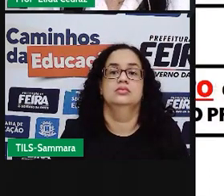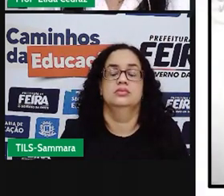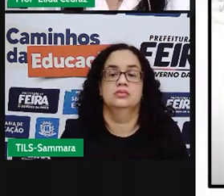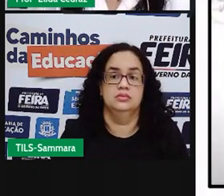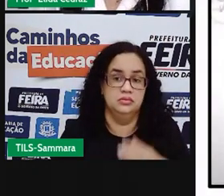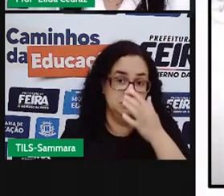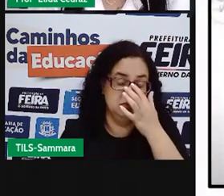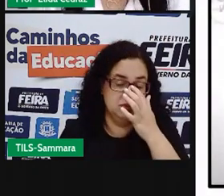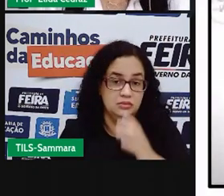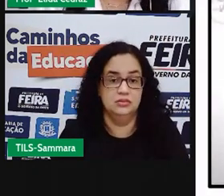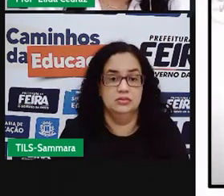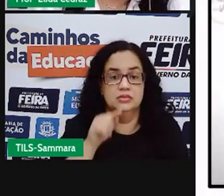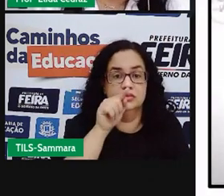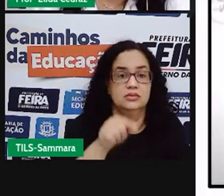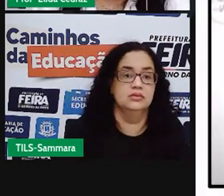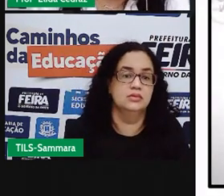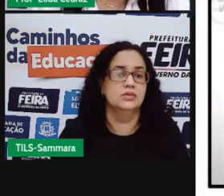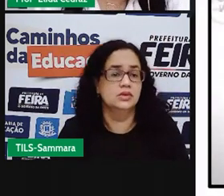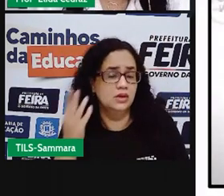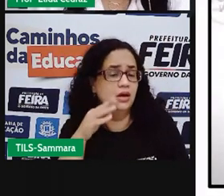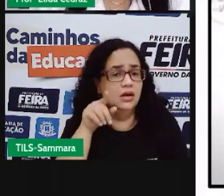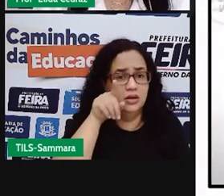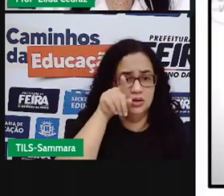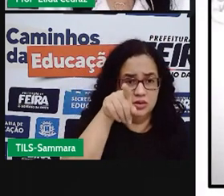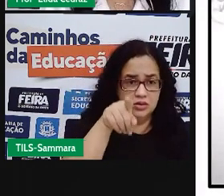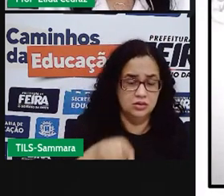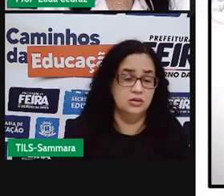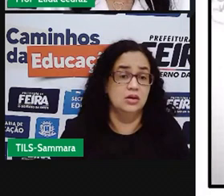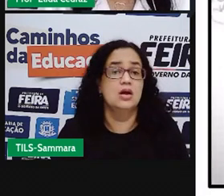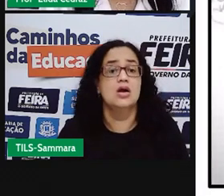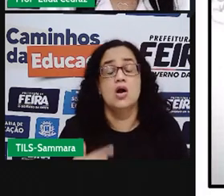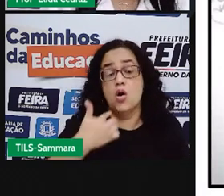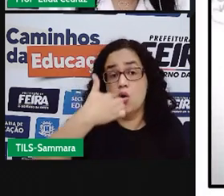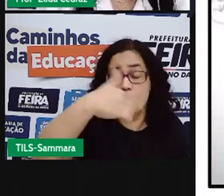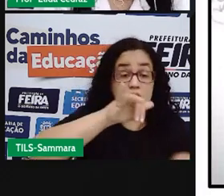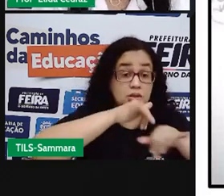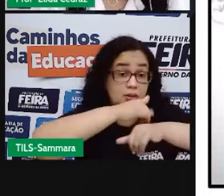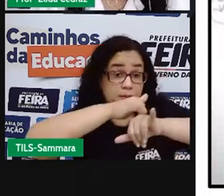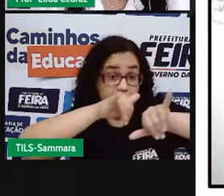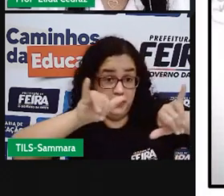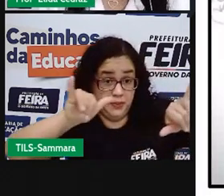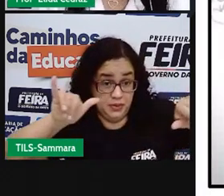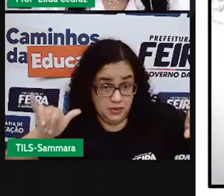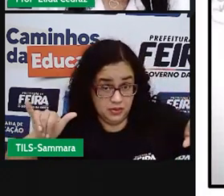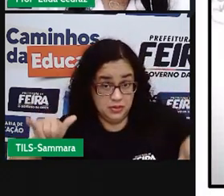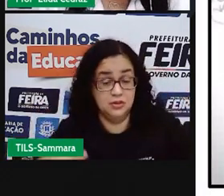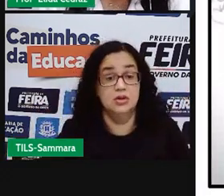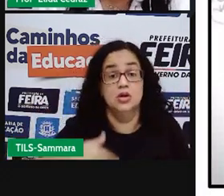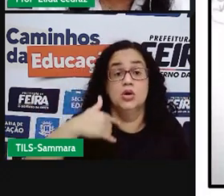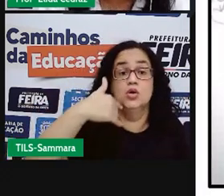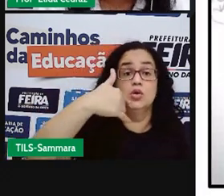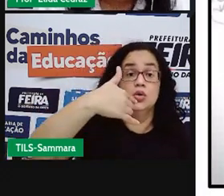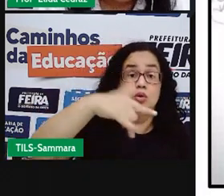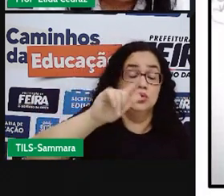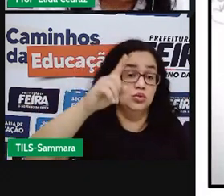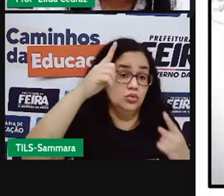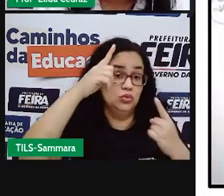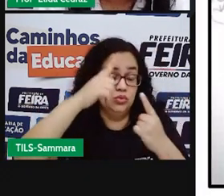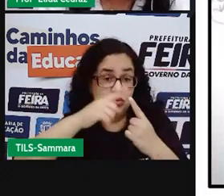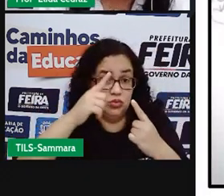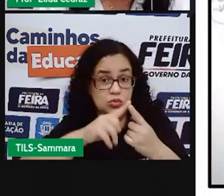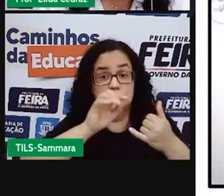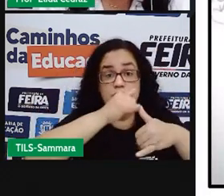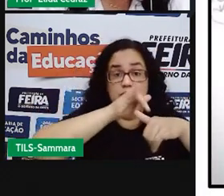Bom, aqui é uma outra propaganda de um outro tipo de